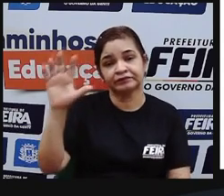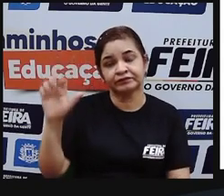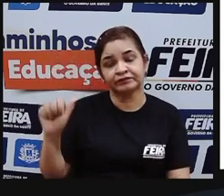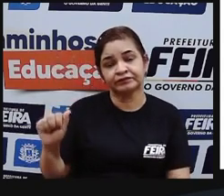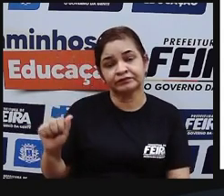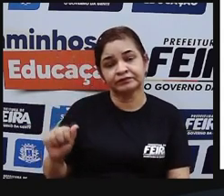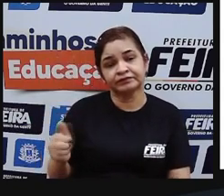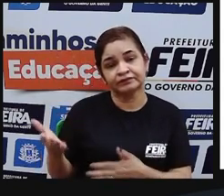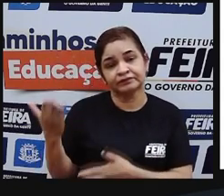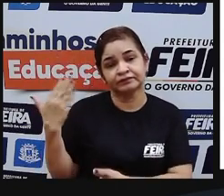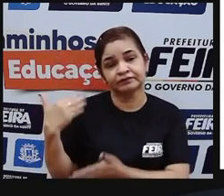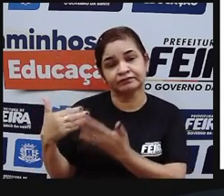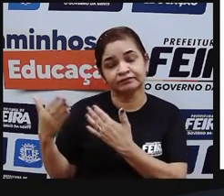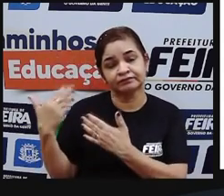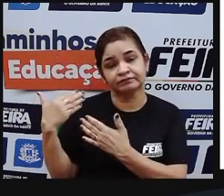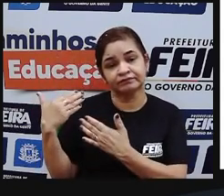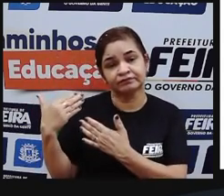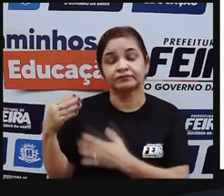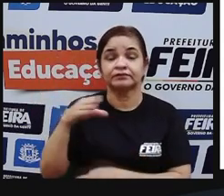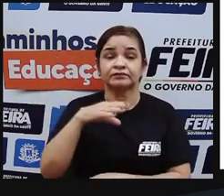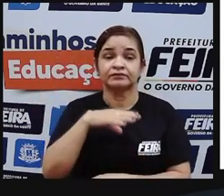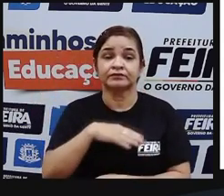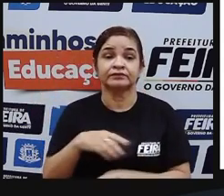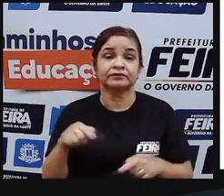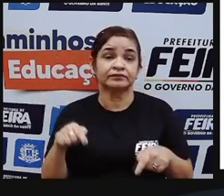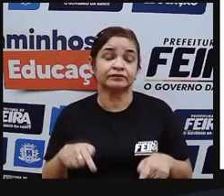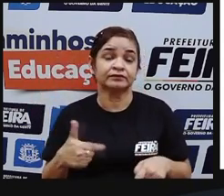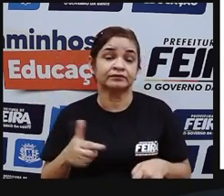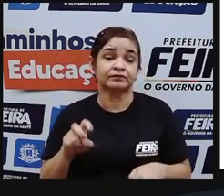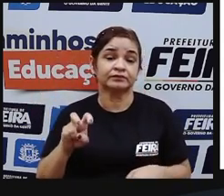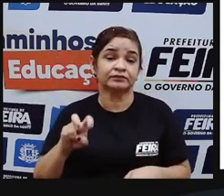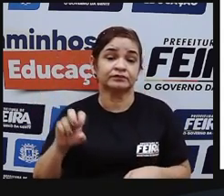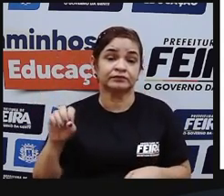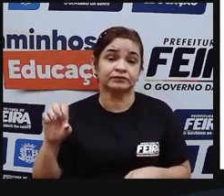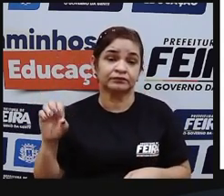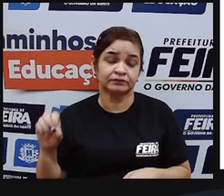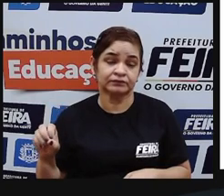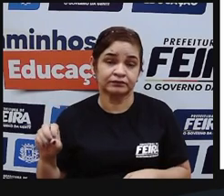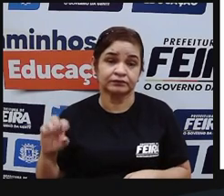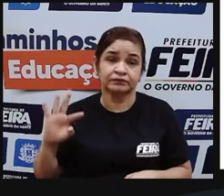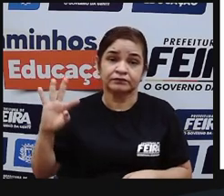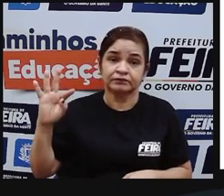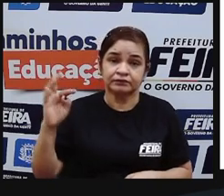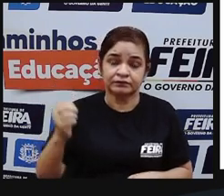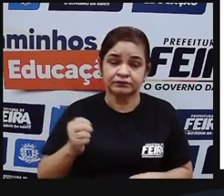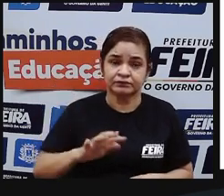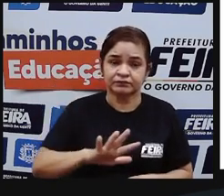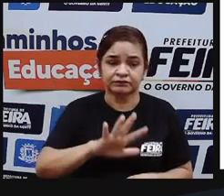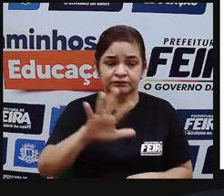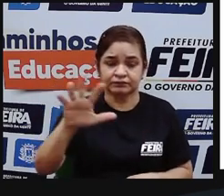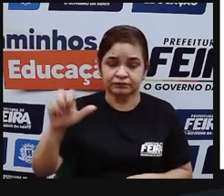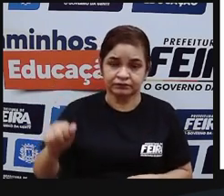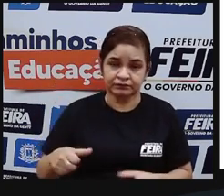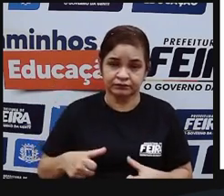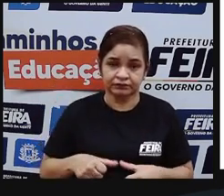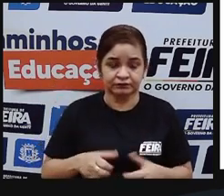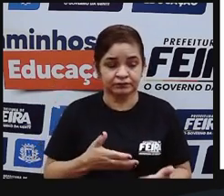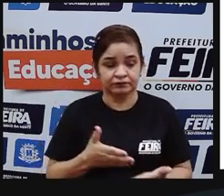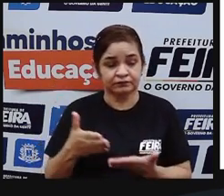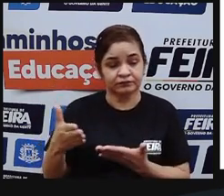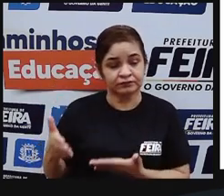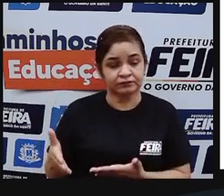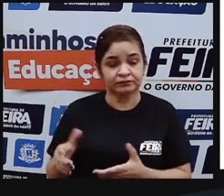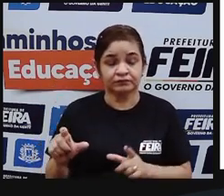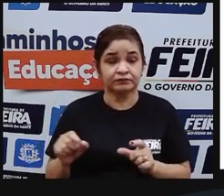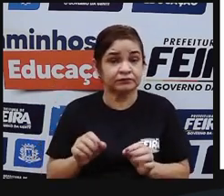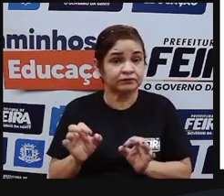do início, da chegada dos europeus em 1500. Então, todo esse território aqui, como vocês estão vendo, era